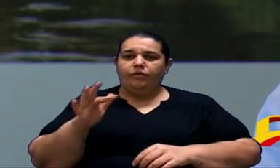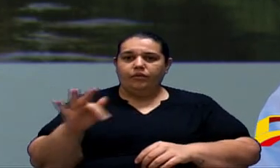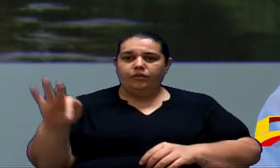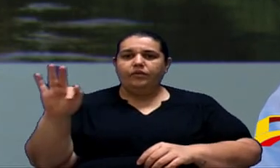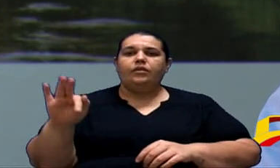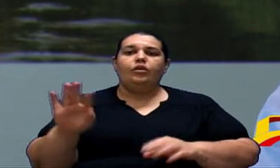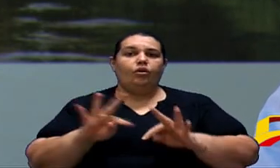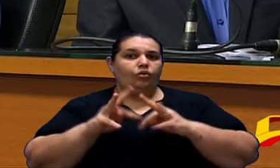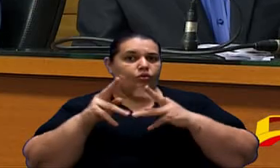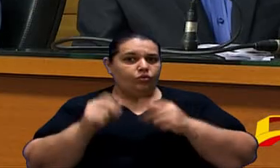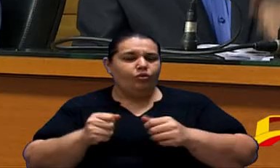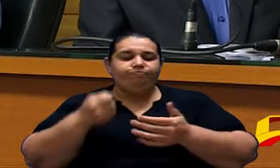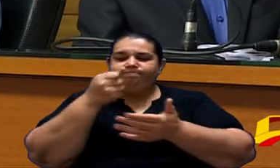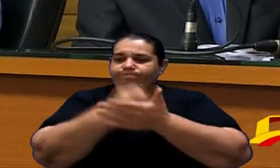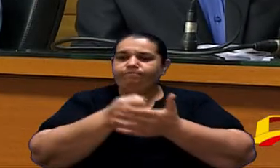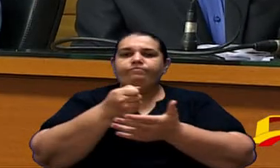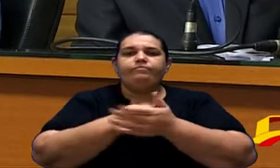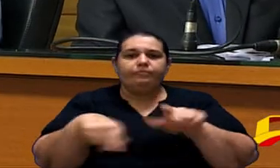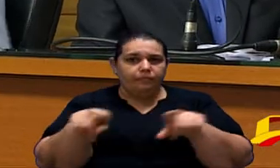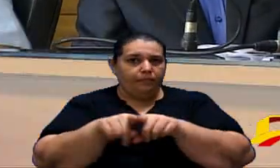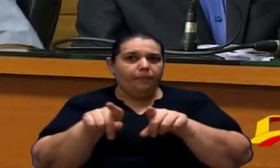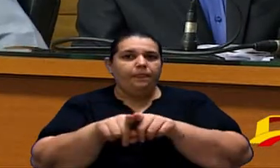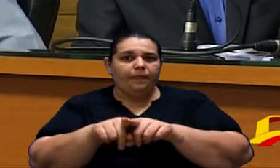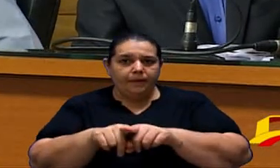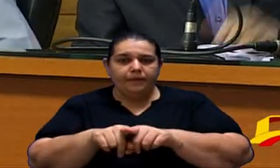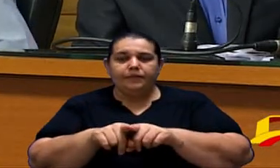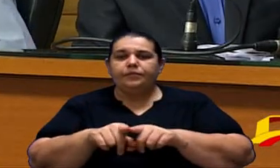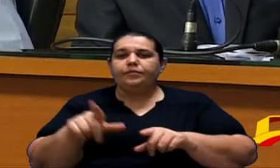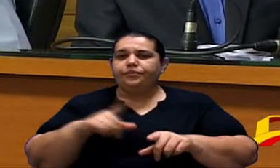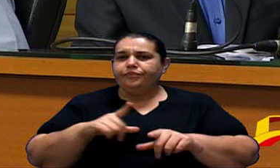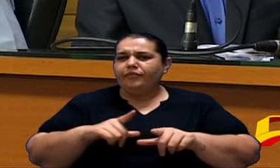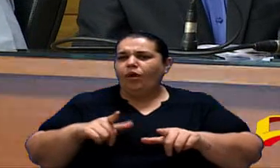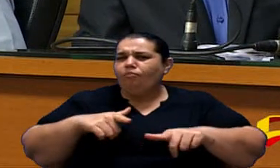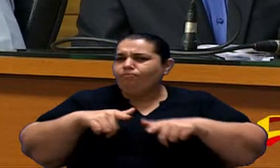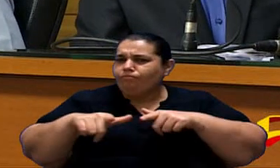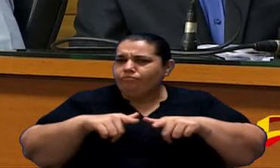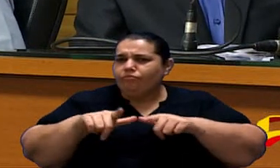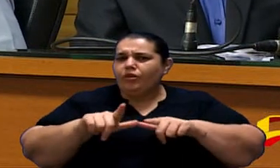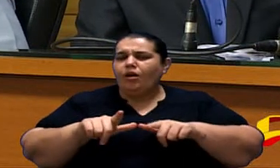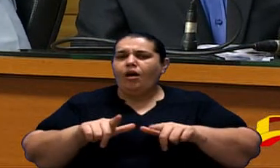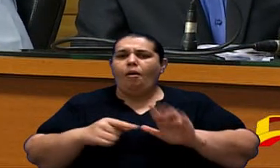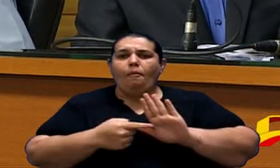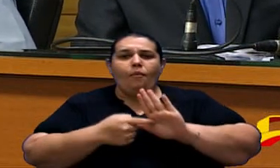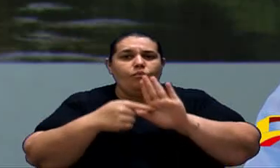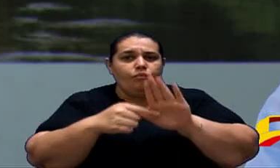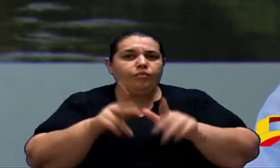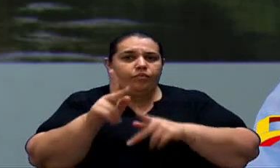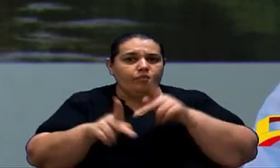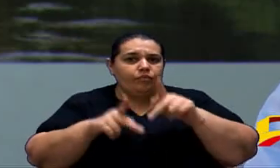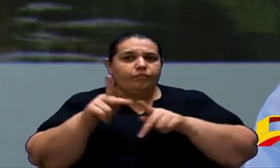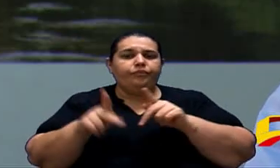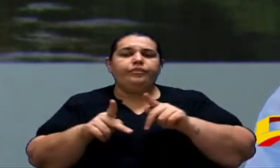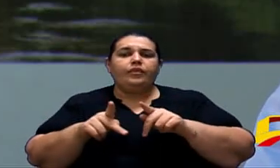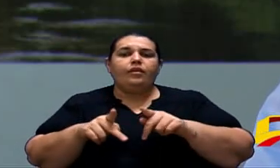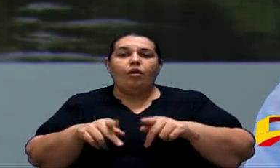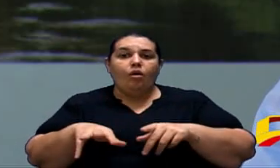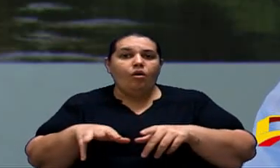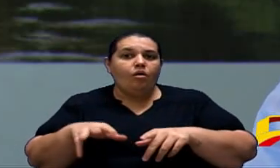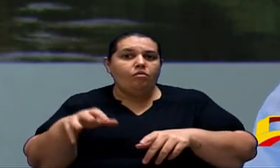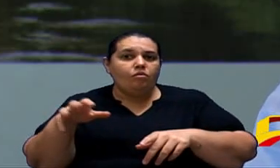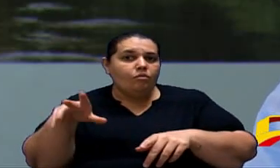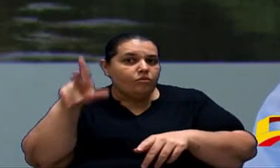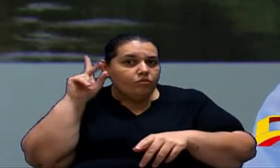Presente Nessa Causa Podemos Ter Uma Plataforma De Trabalho Muito Transparente E Aberta Que Ela Ouve Muita População